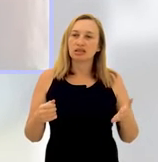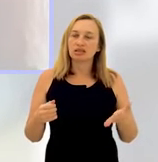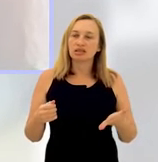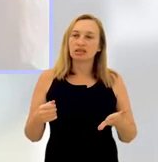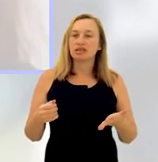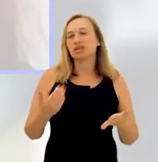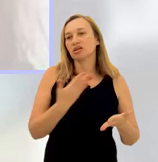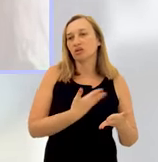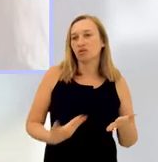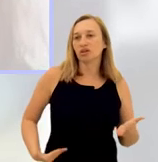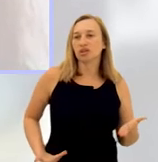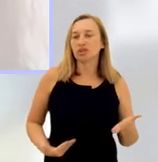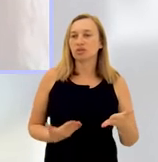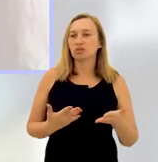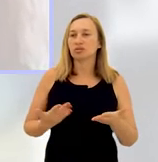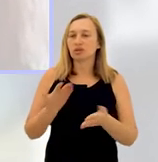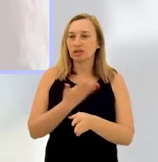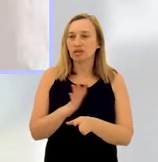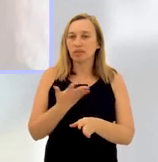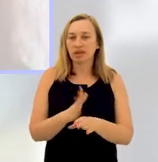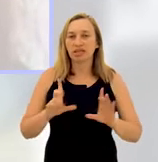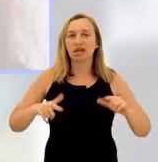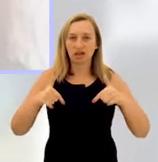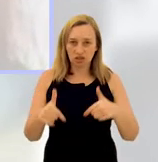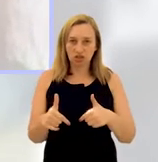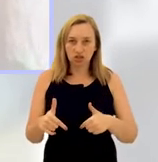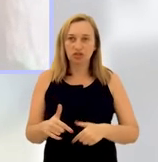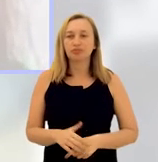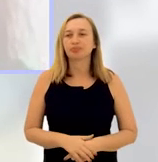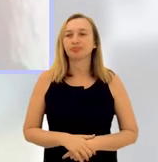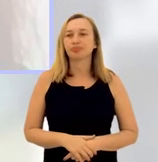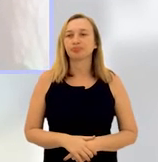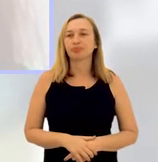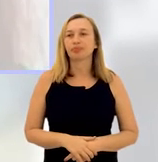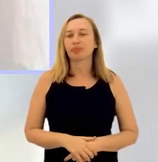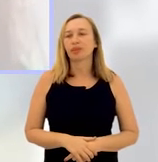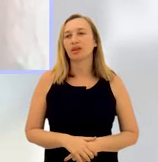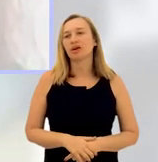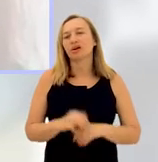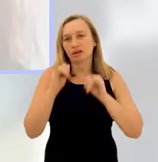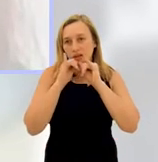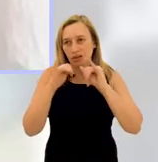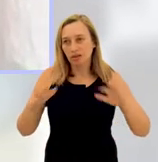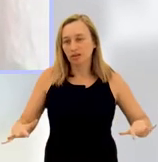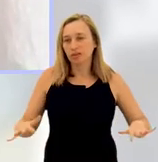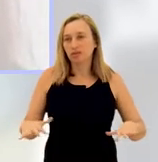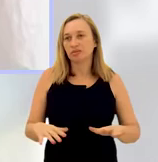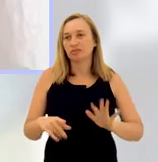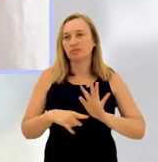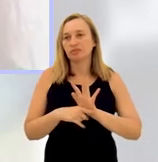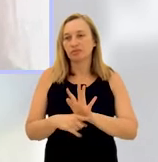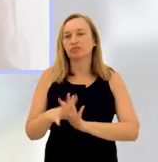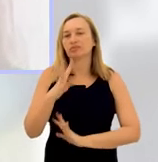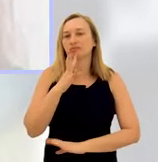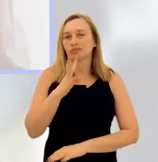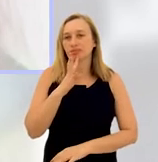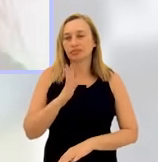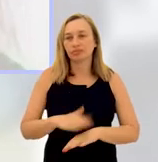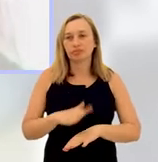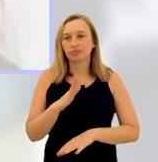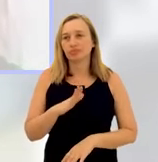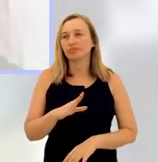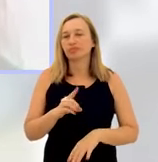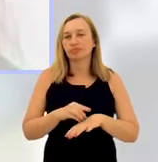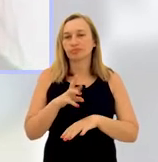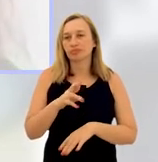precisa colocar em prática, faço aqui um apelo a ele, né, colocar em prática, estar divulgando, ela vai tateando e vai se